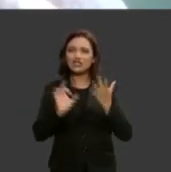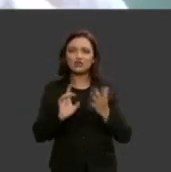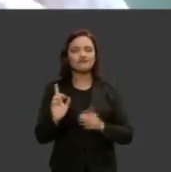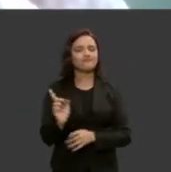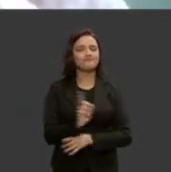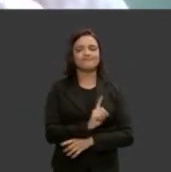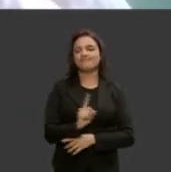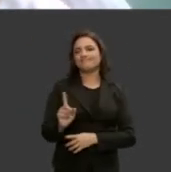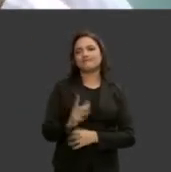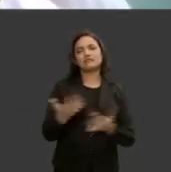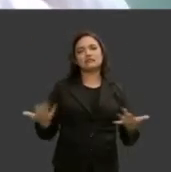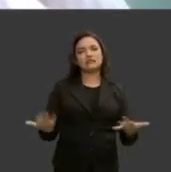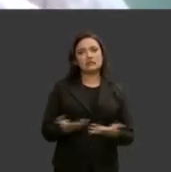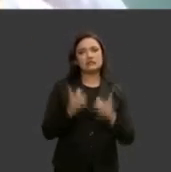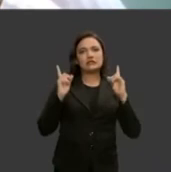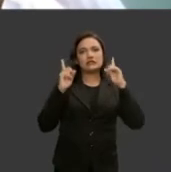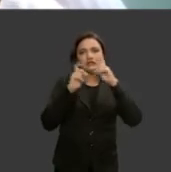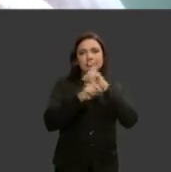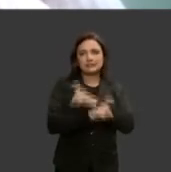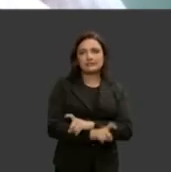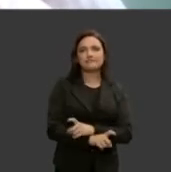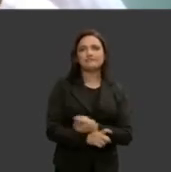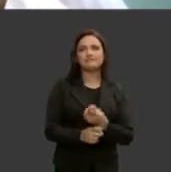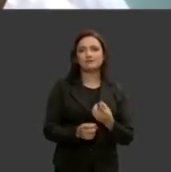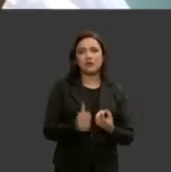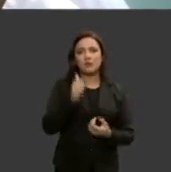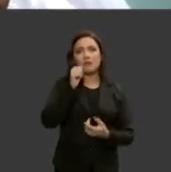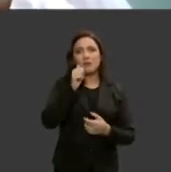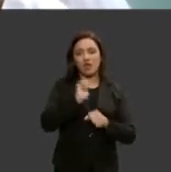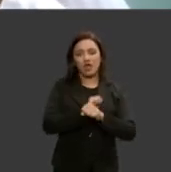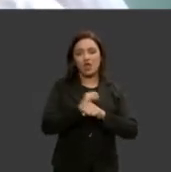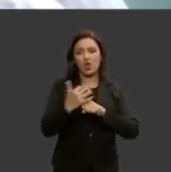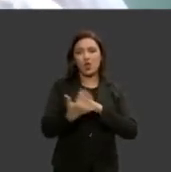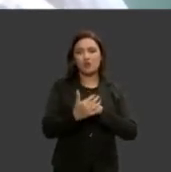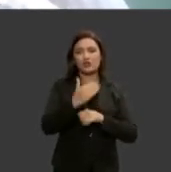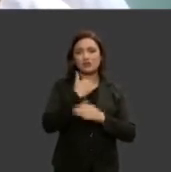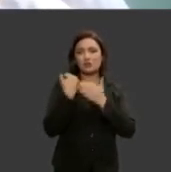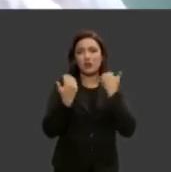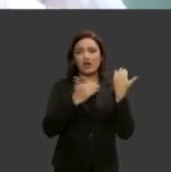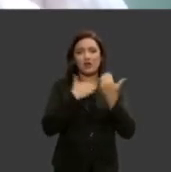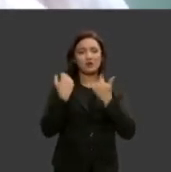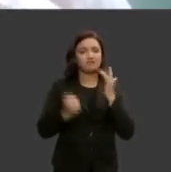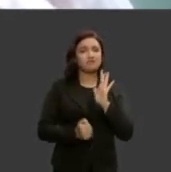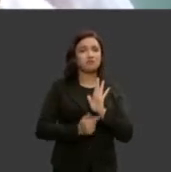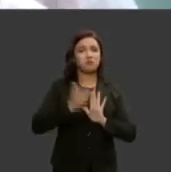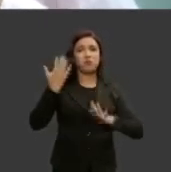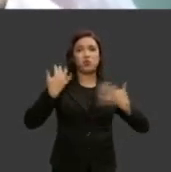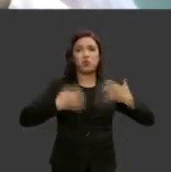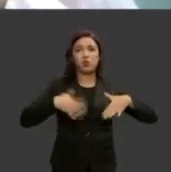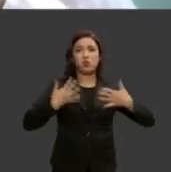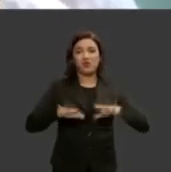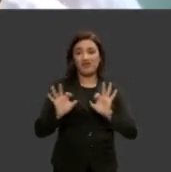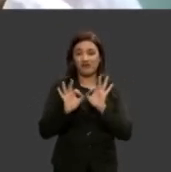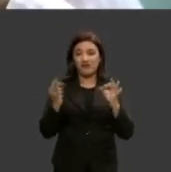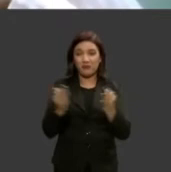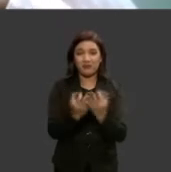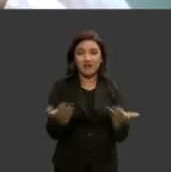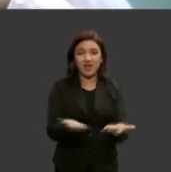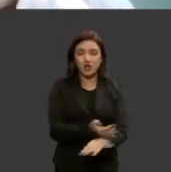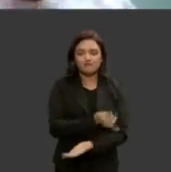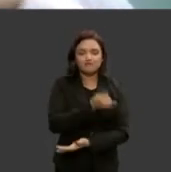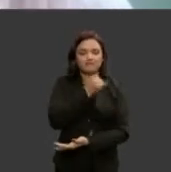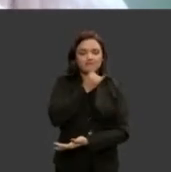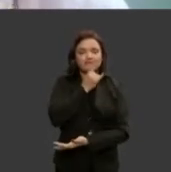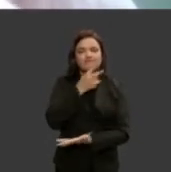quantas mulheres nós perdemos por covid nos últimos meses quantas famílias estão tristes nesse exato momento